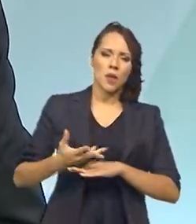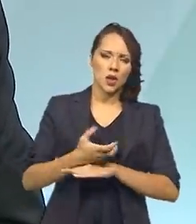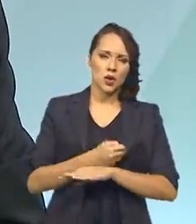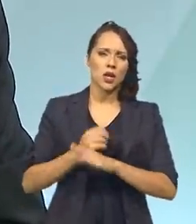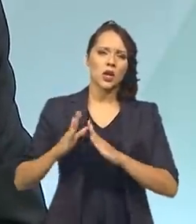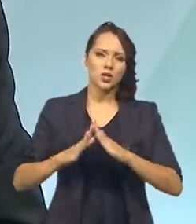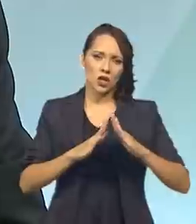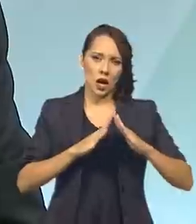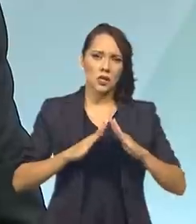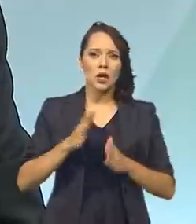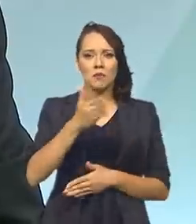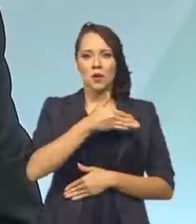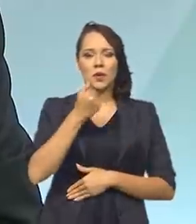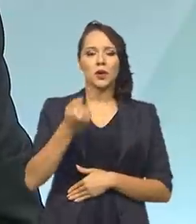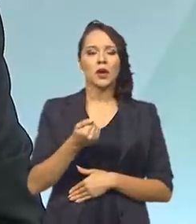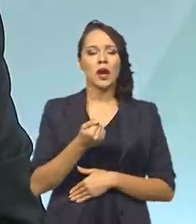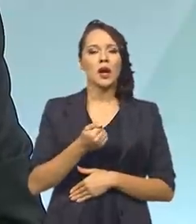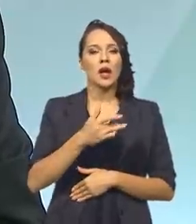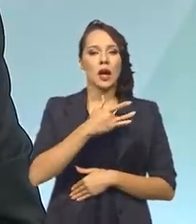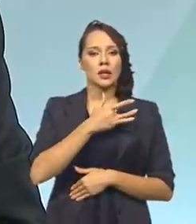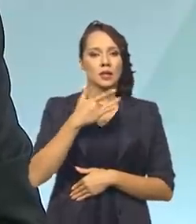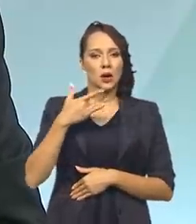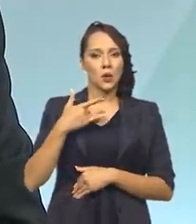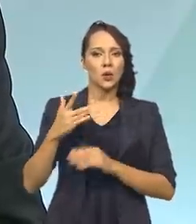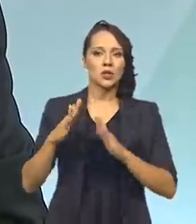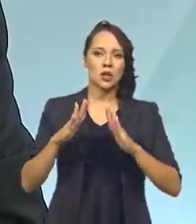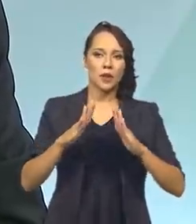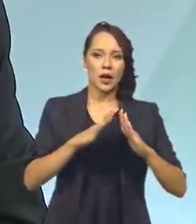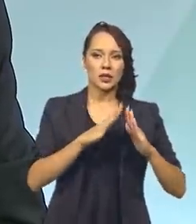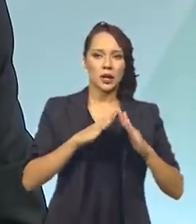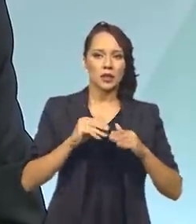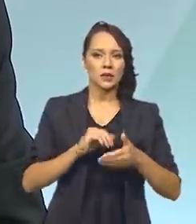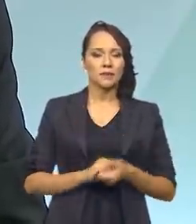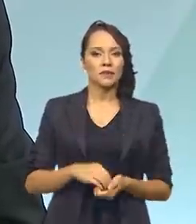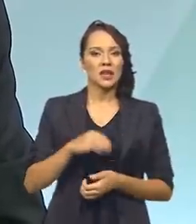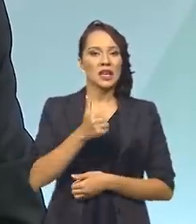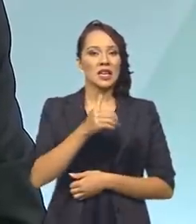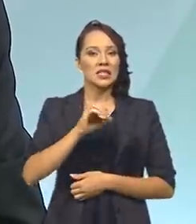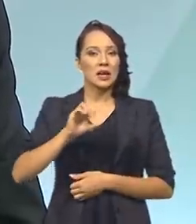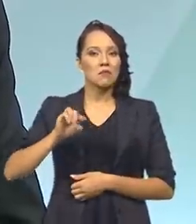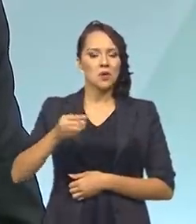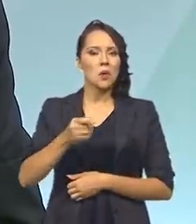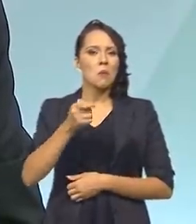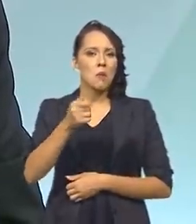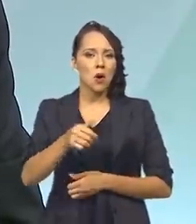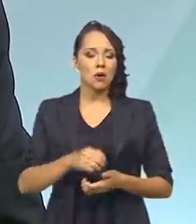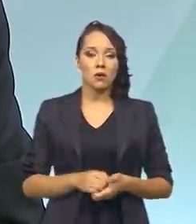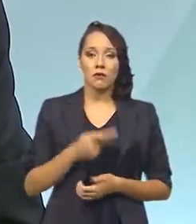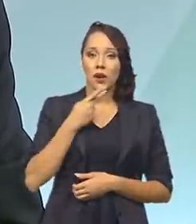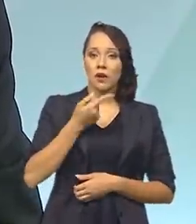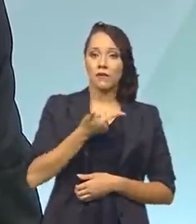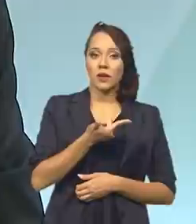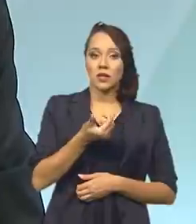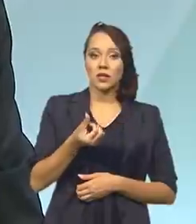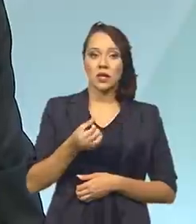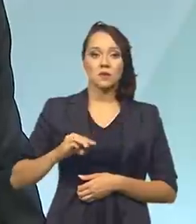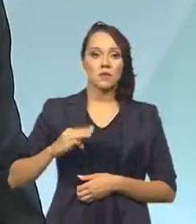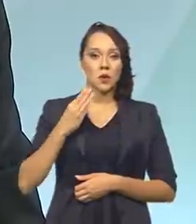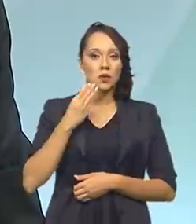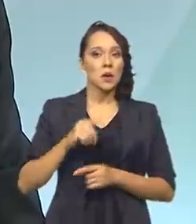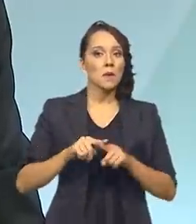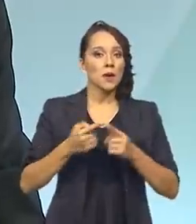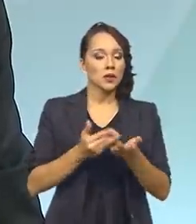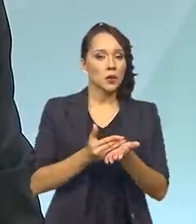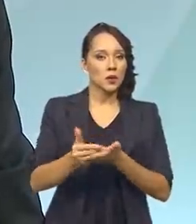habitacional para melhorar a salubridade desses imóveis. 100 mil é muito pouco, eu falei em 26 milhões de moradias, mas é o início.